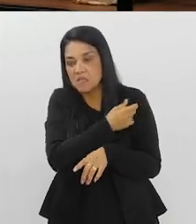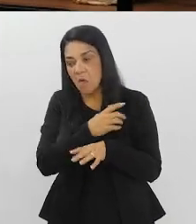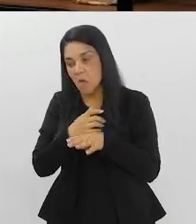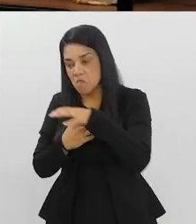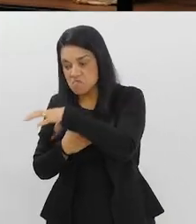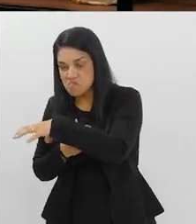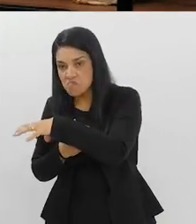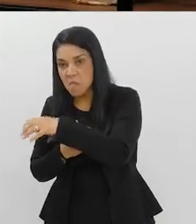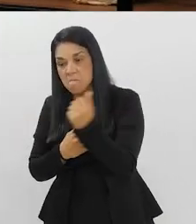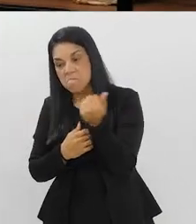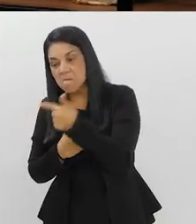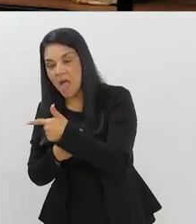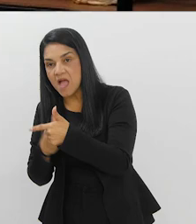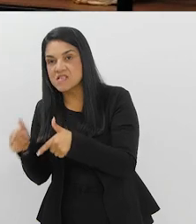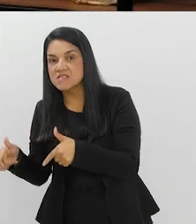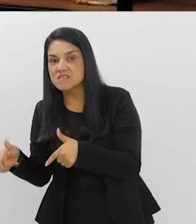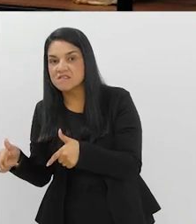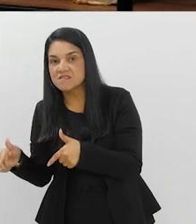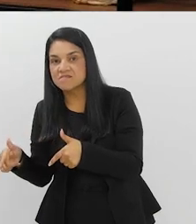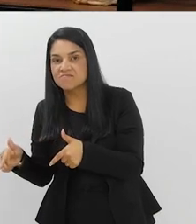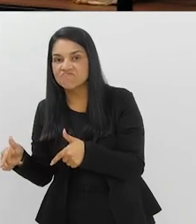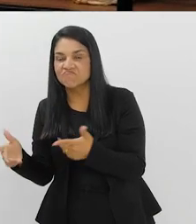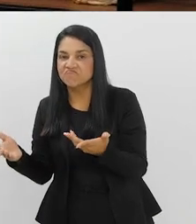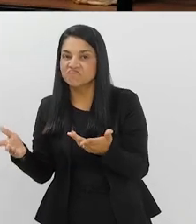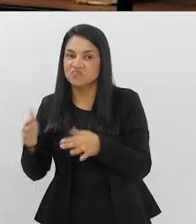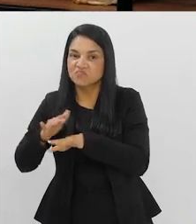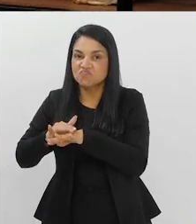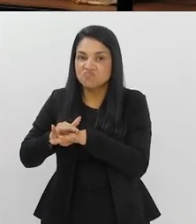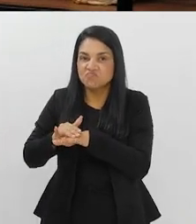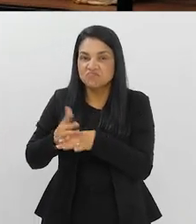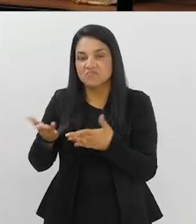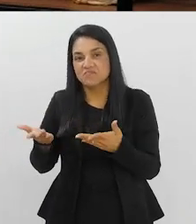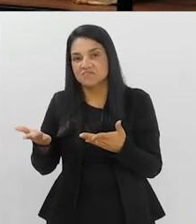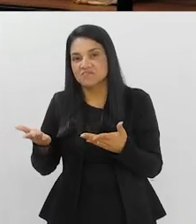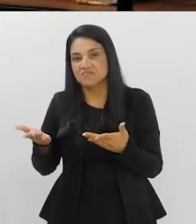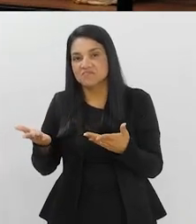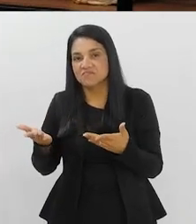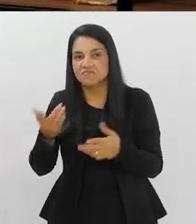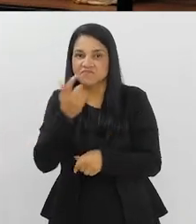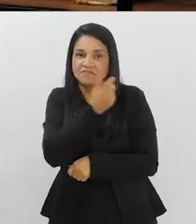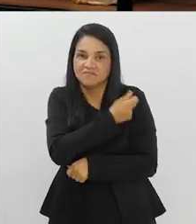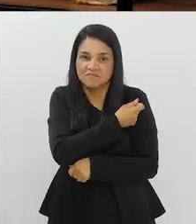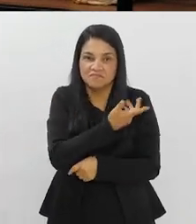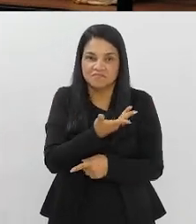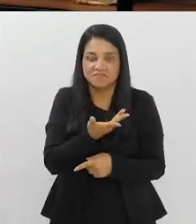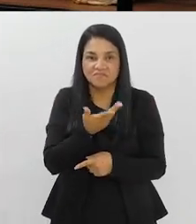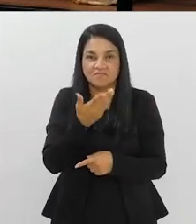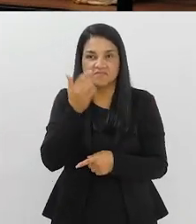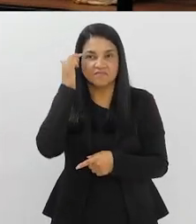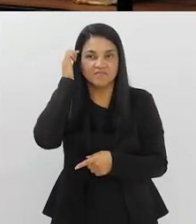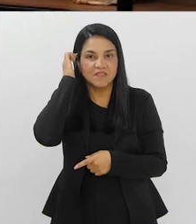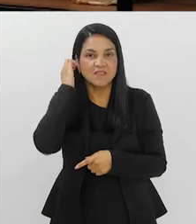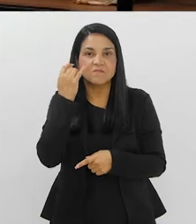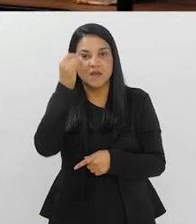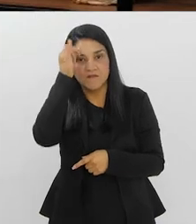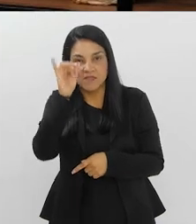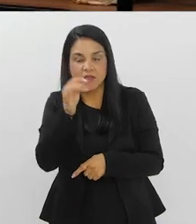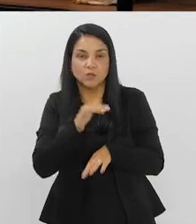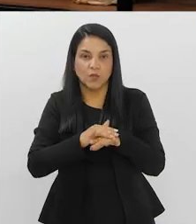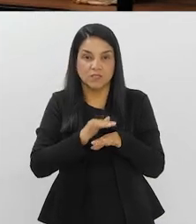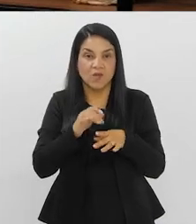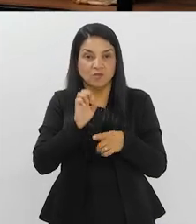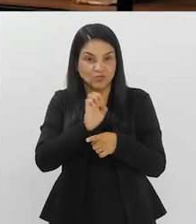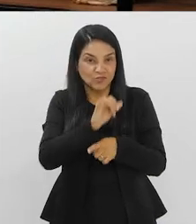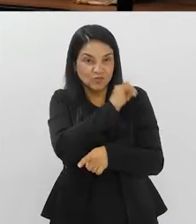se é justamente aquela região que tem visto menos a doença, né? Então, o Rio é um estado muito grande,